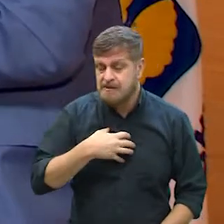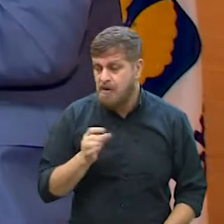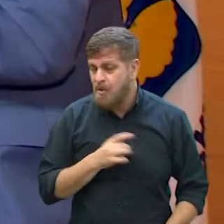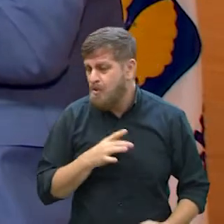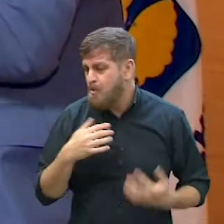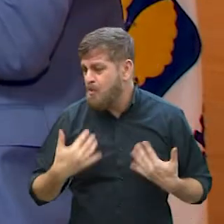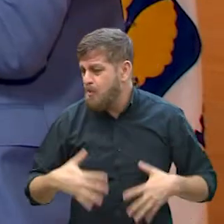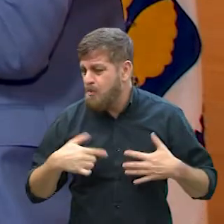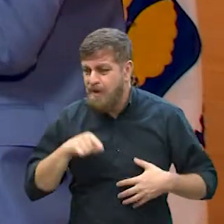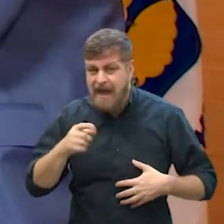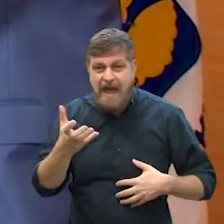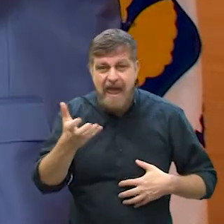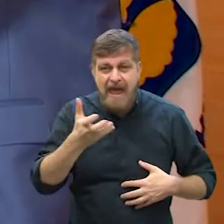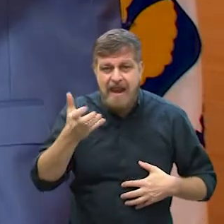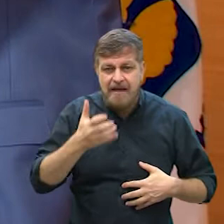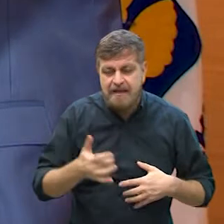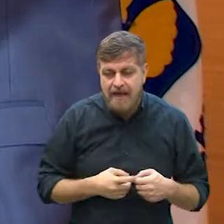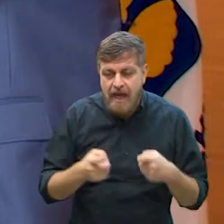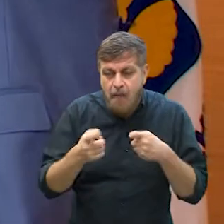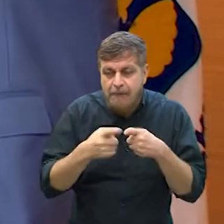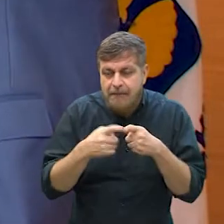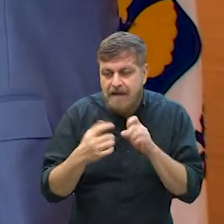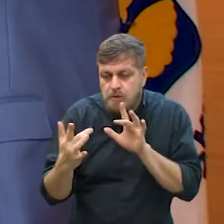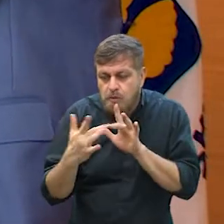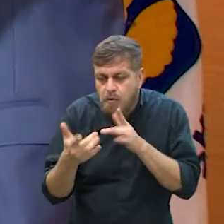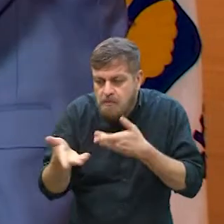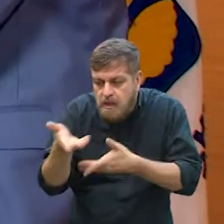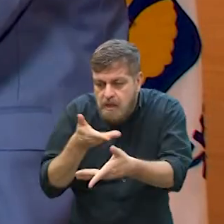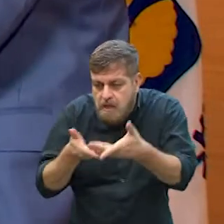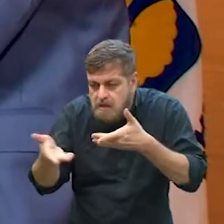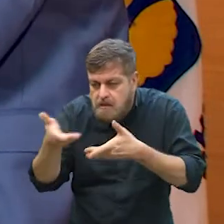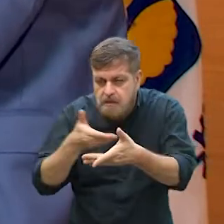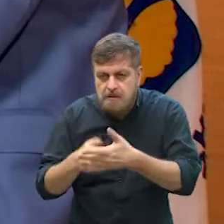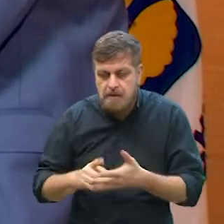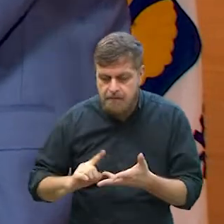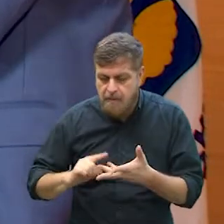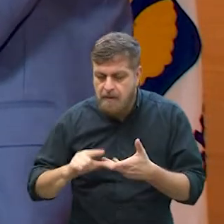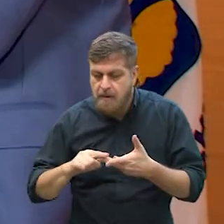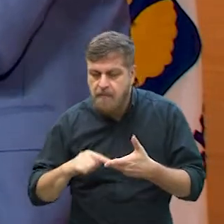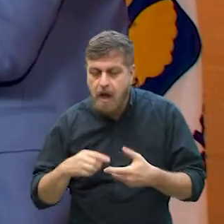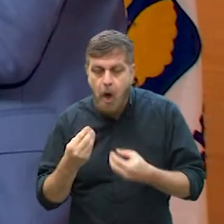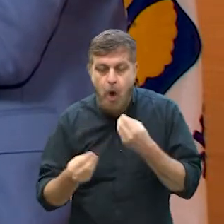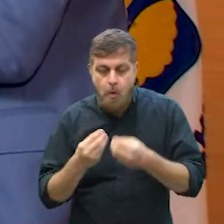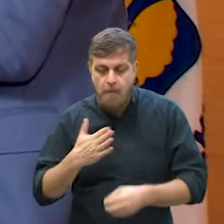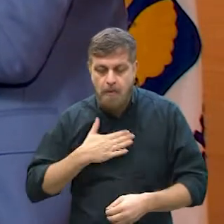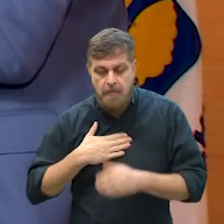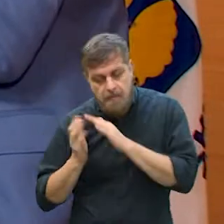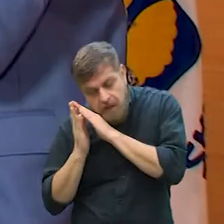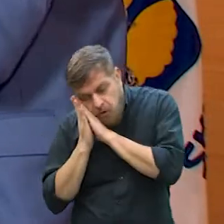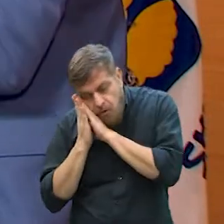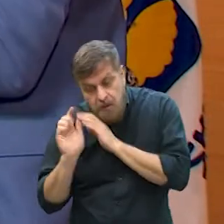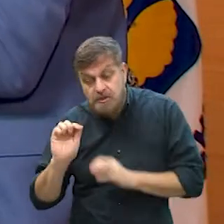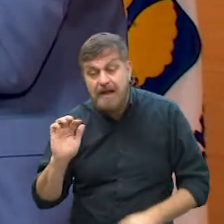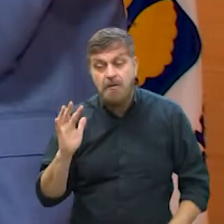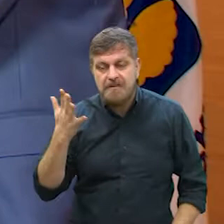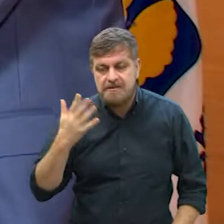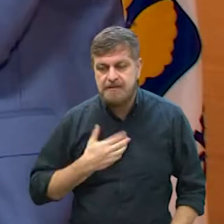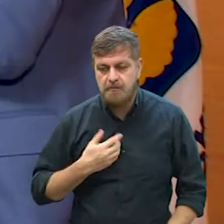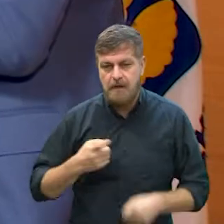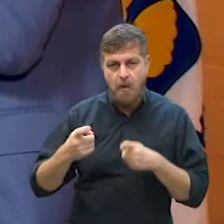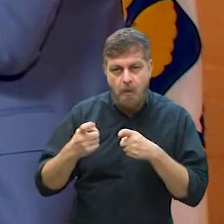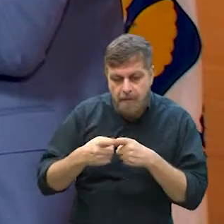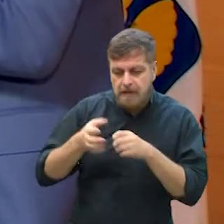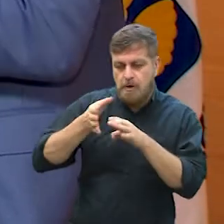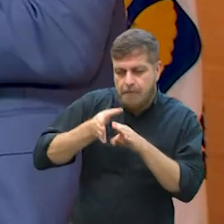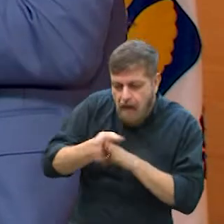sente fragilizada. Então, ela quer esse acolhimento, ela quer o contato com o médico. Olha, eu passei a noite assim, está acontecendo isso, né? O que eu faço? Não, está